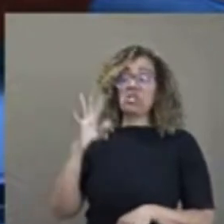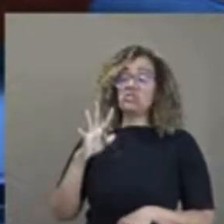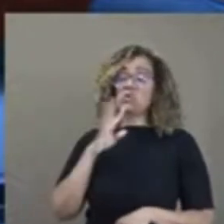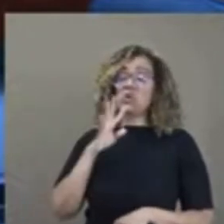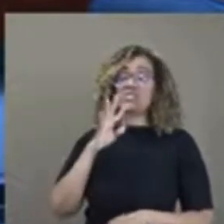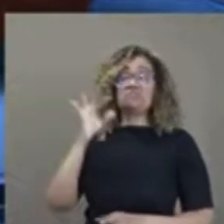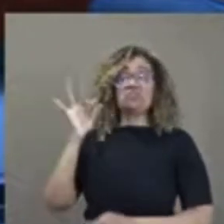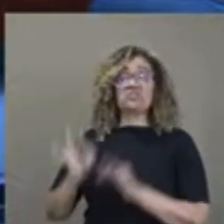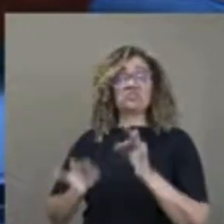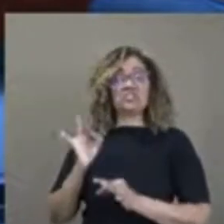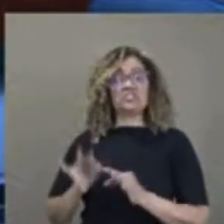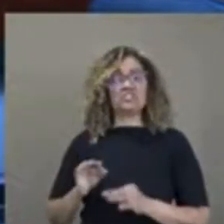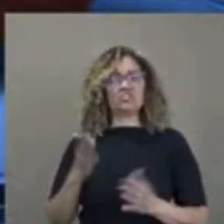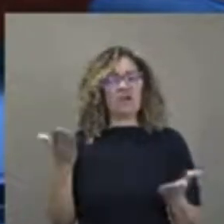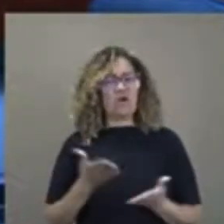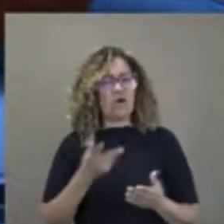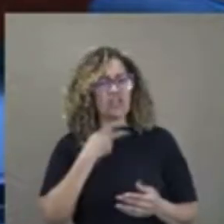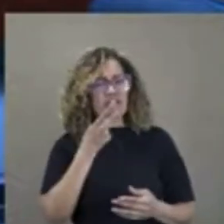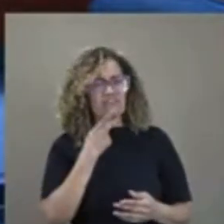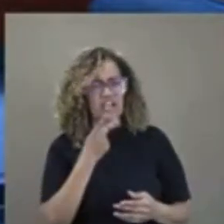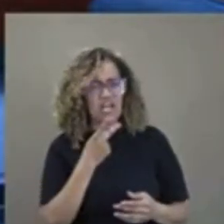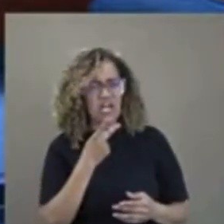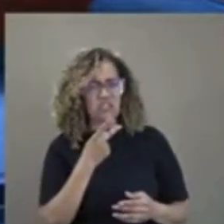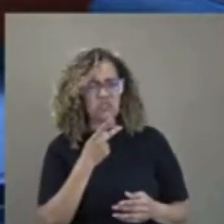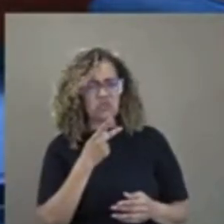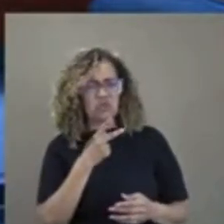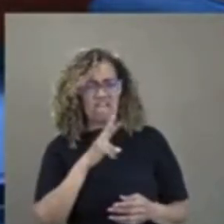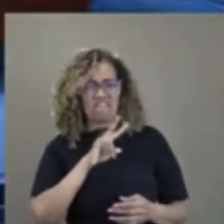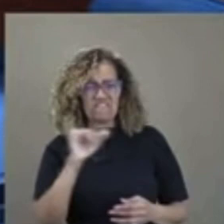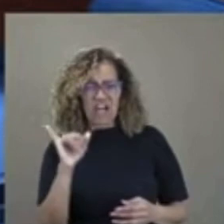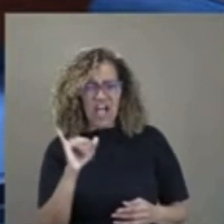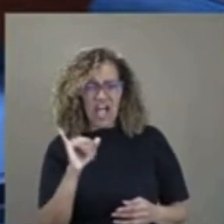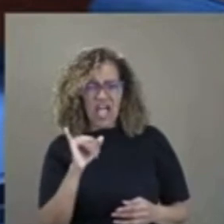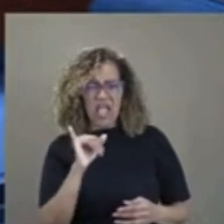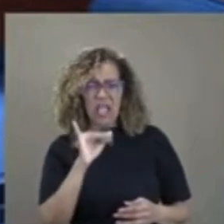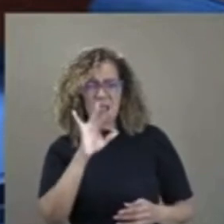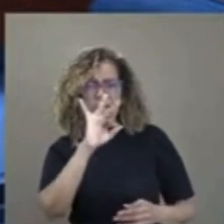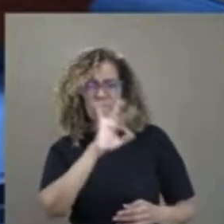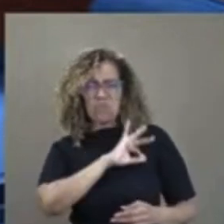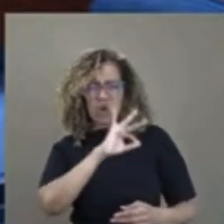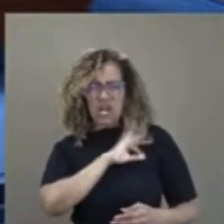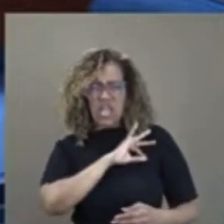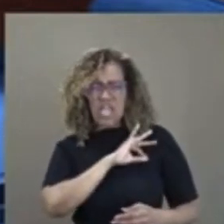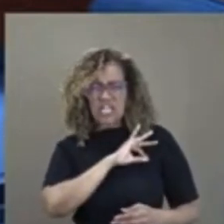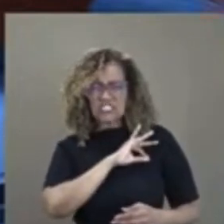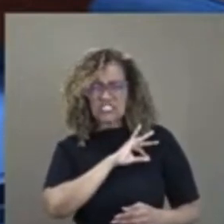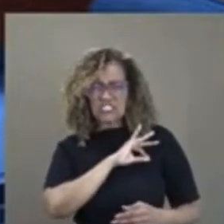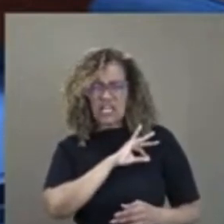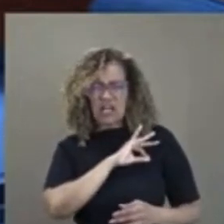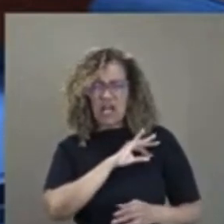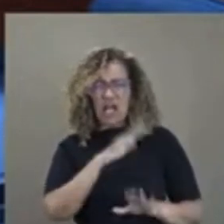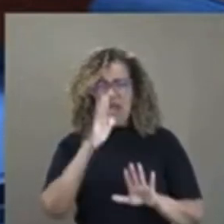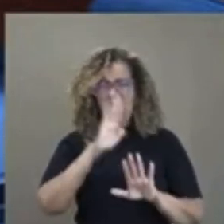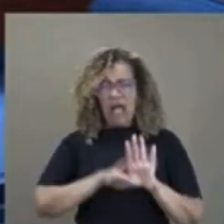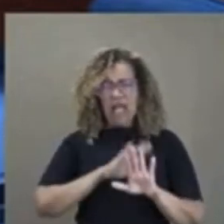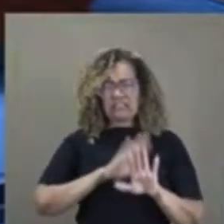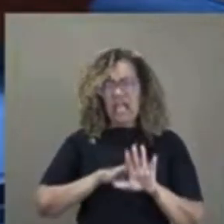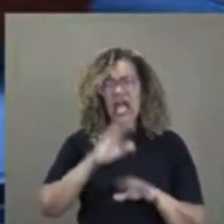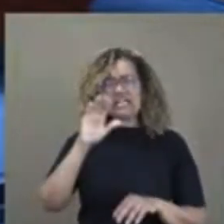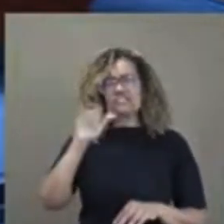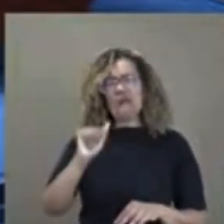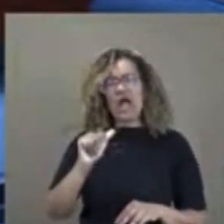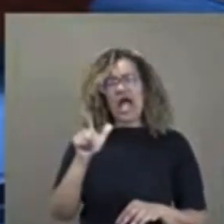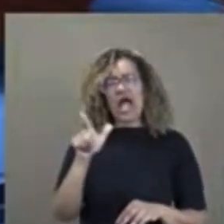Polícia Federal atrás de Alexandre Garcia, Magno. Eu aguento com um negócio desse, mas, Alexandre Garcia, o nosso abraço.